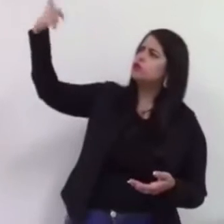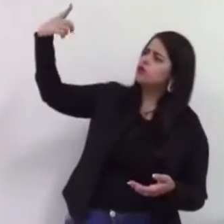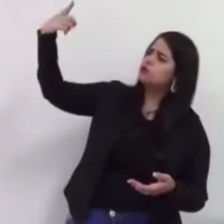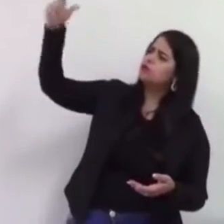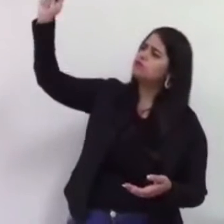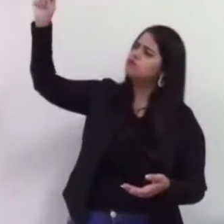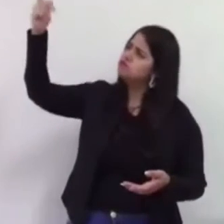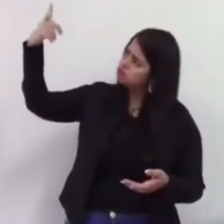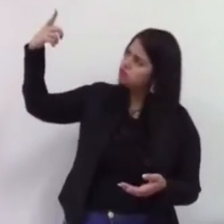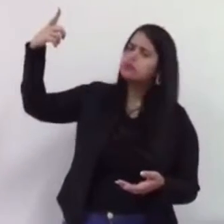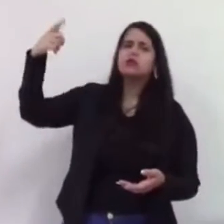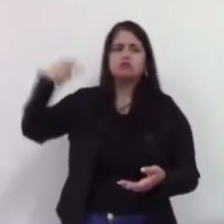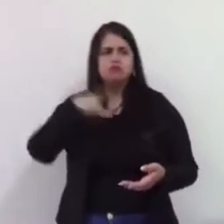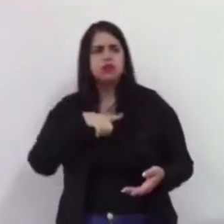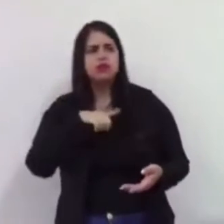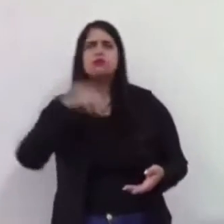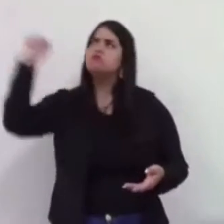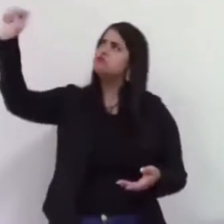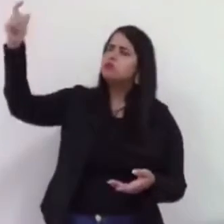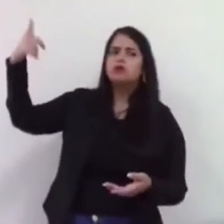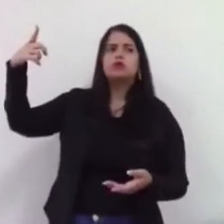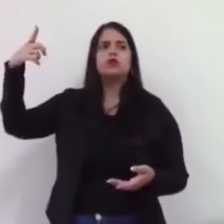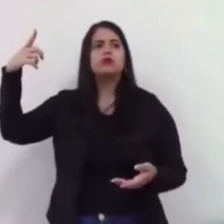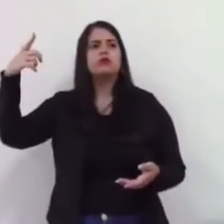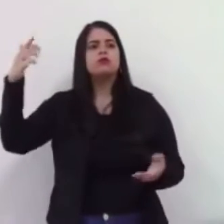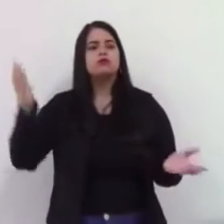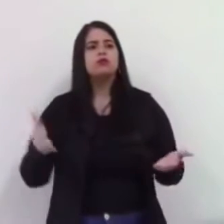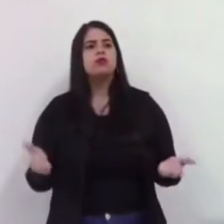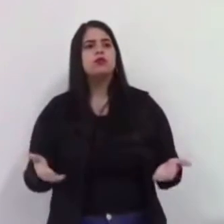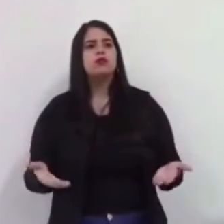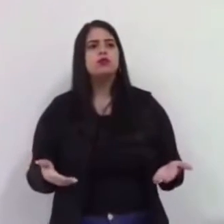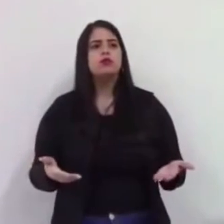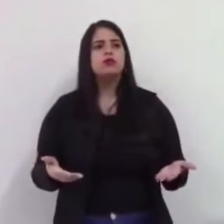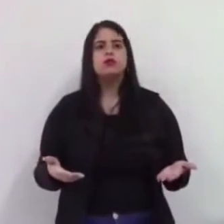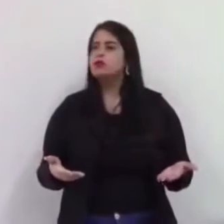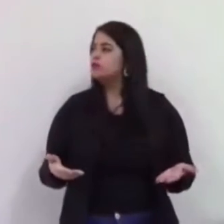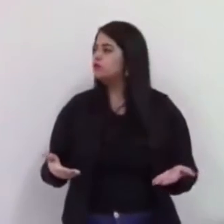corrigir lá o problema. Já está lá?